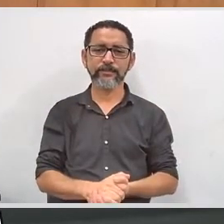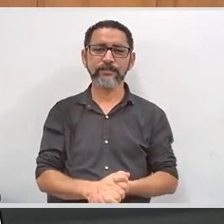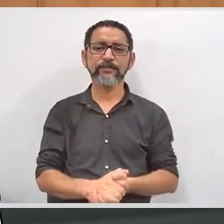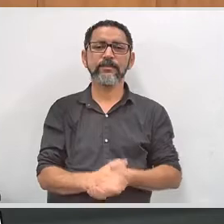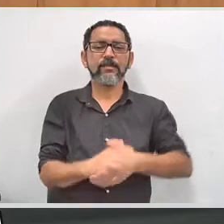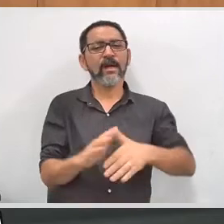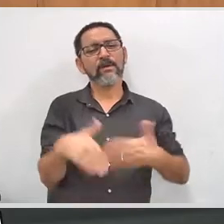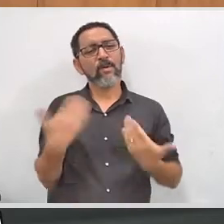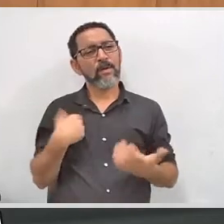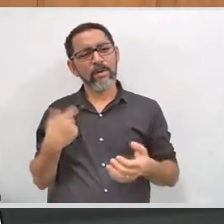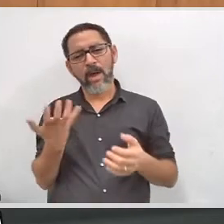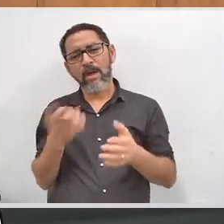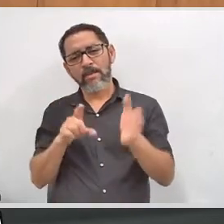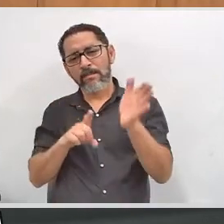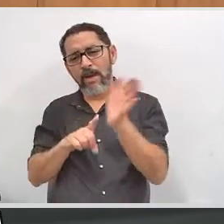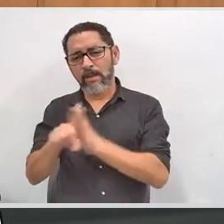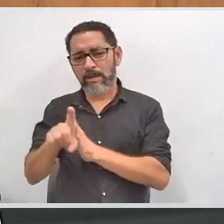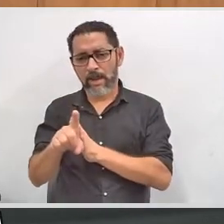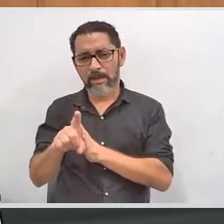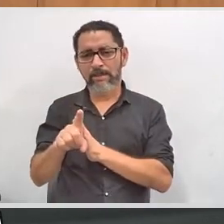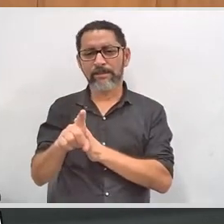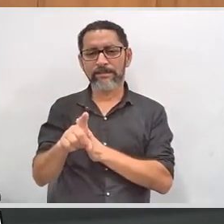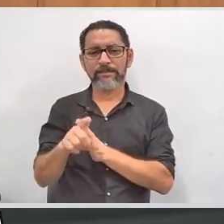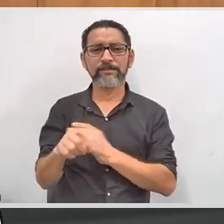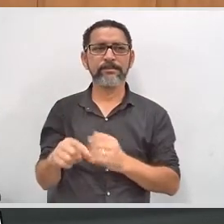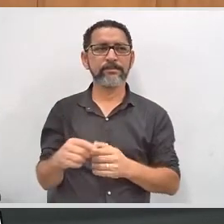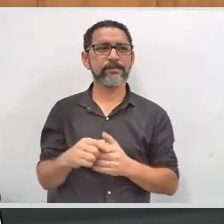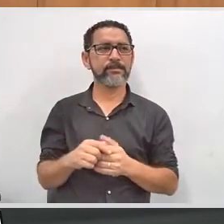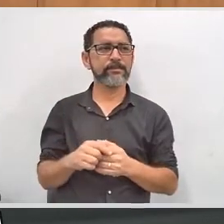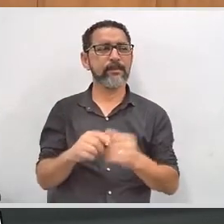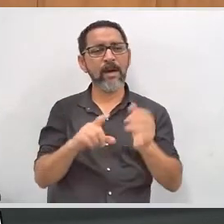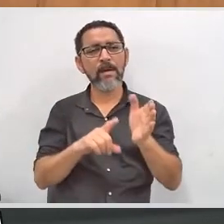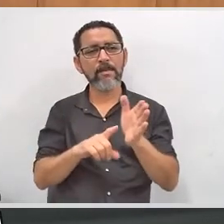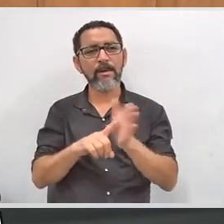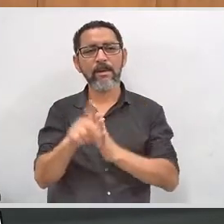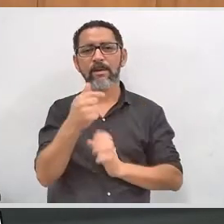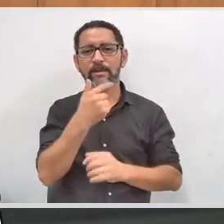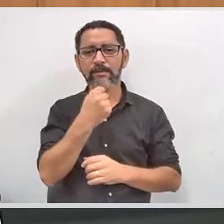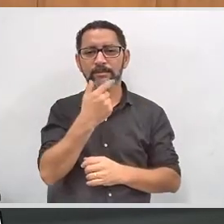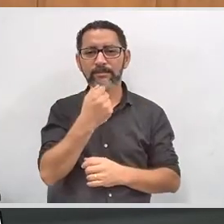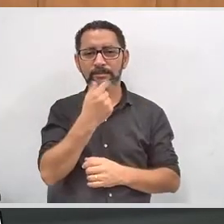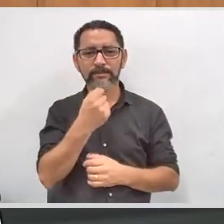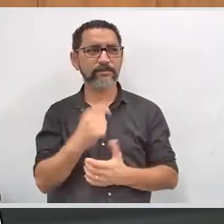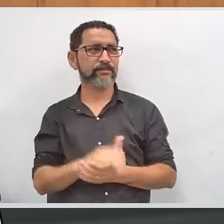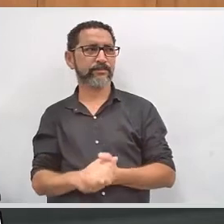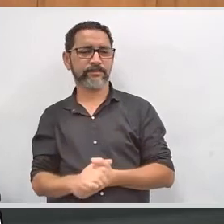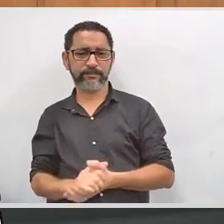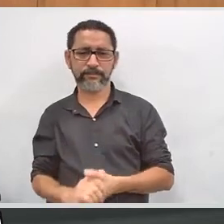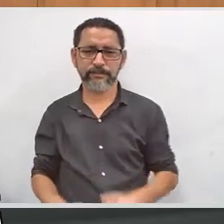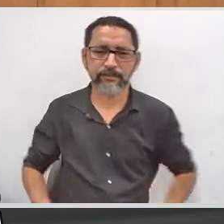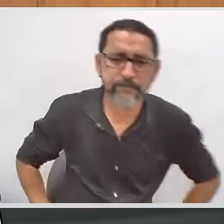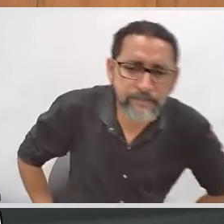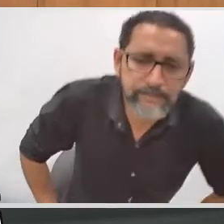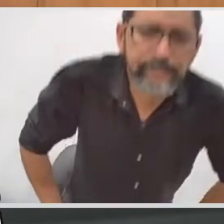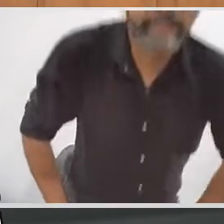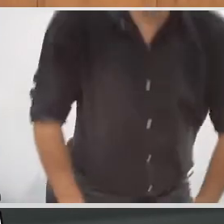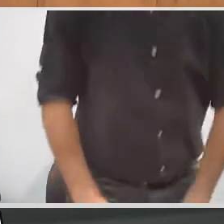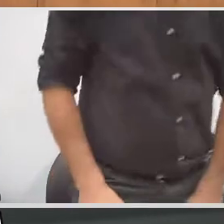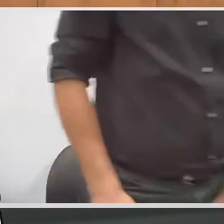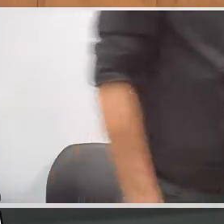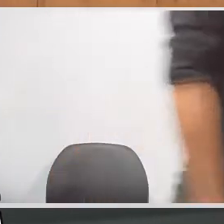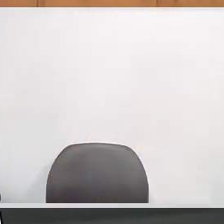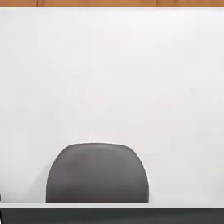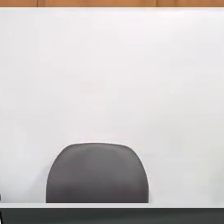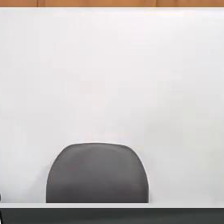agradece, mas eu pergunto ao doutor Adriano, segundo a nossa esquerda, Adriano Genardi Jr., diretor-geral do TRE,